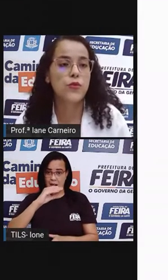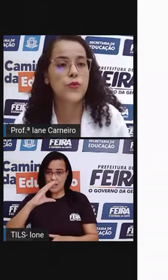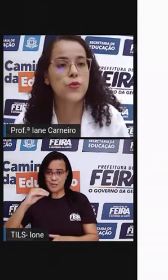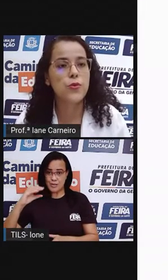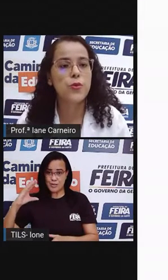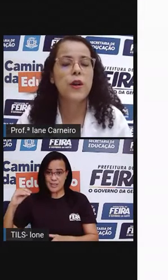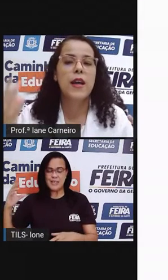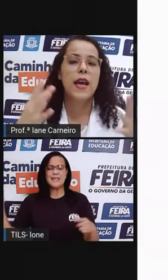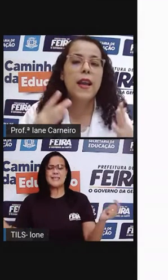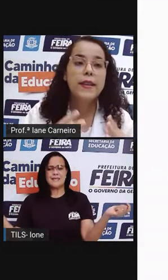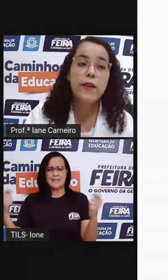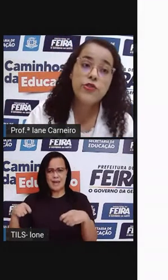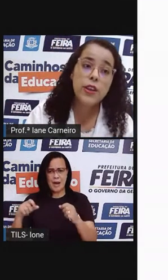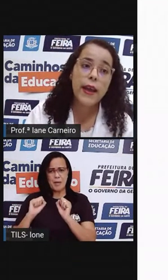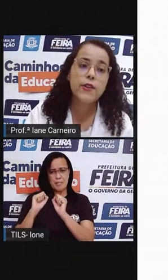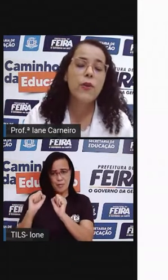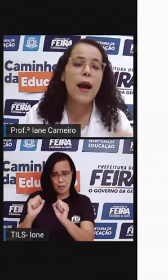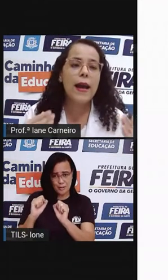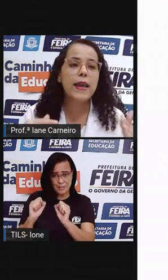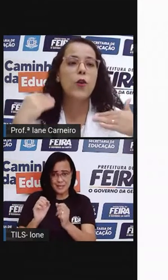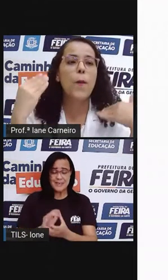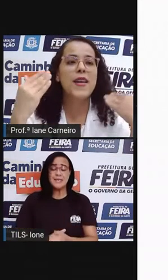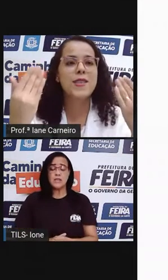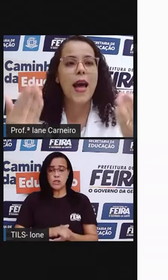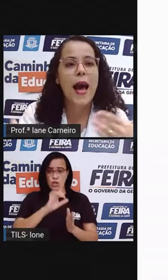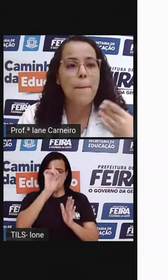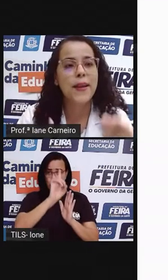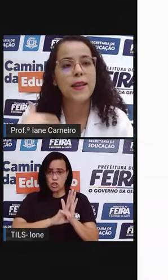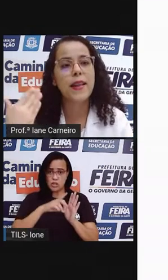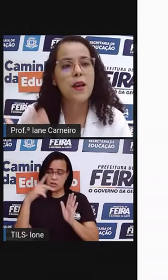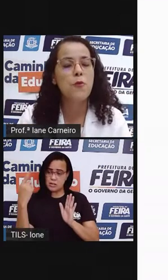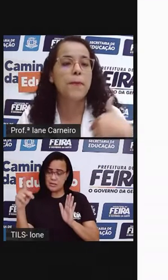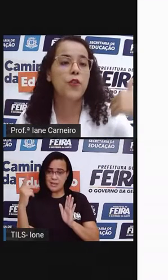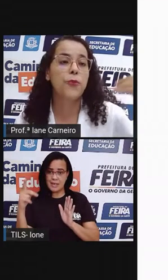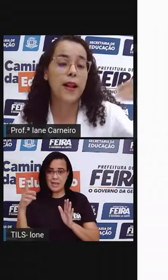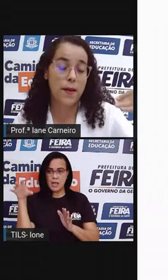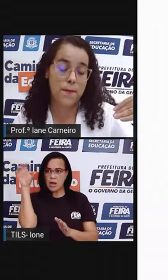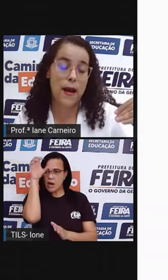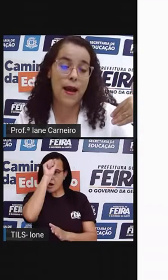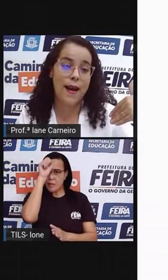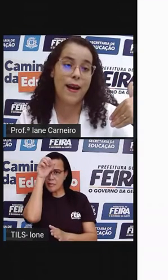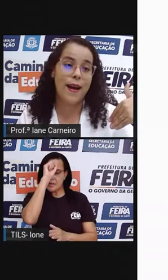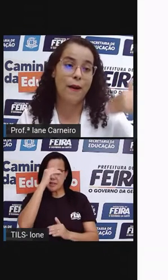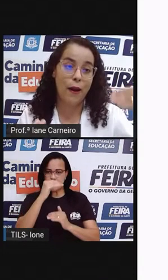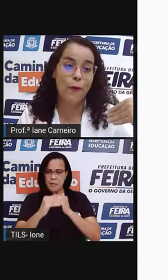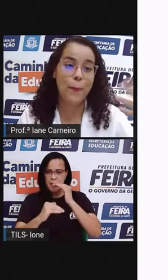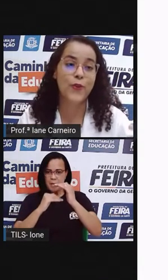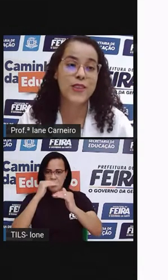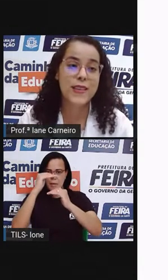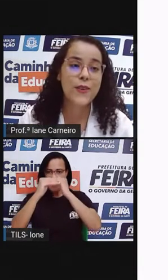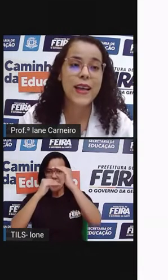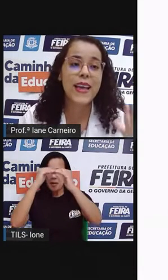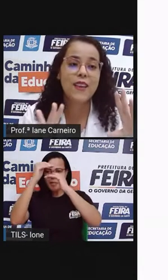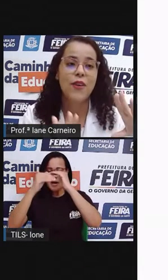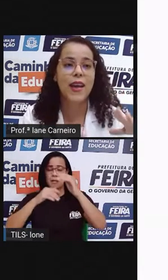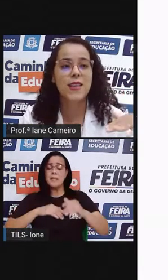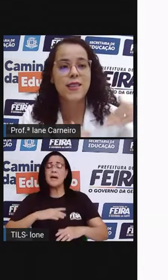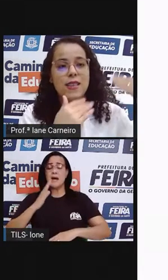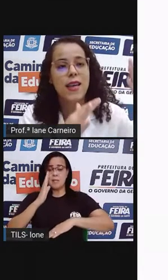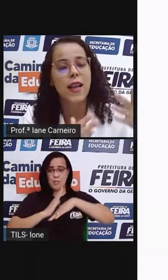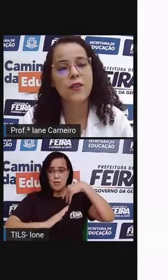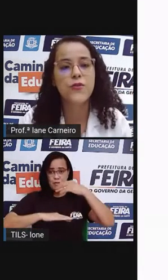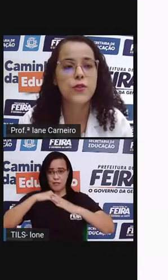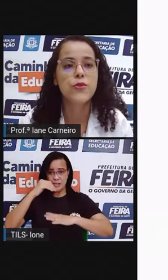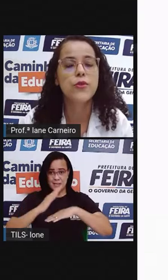adulto no futuro, ele tem o direito a ir começar a aprender uma profissão, né? Que ele vai